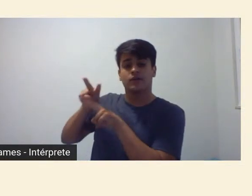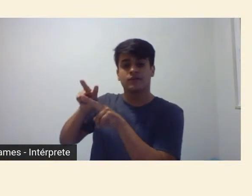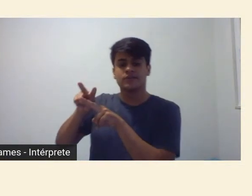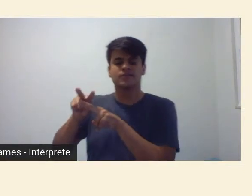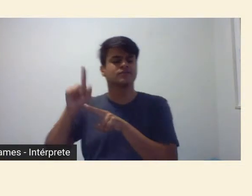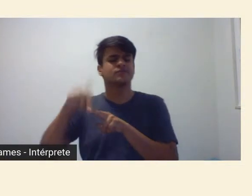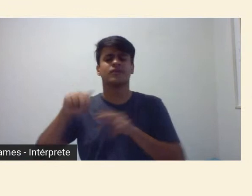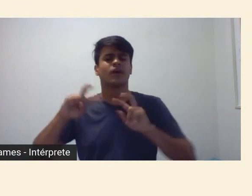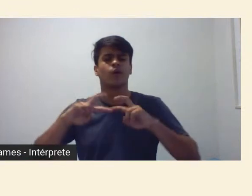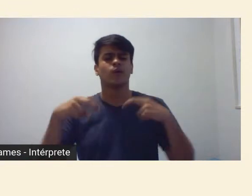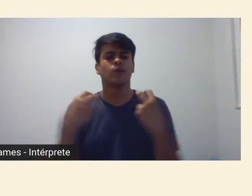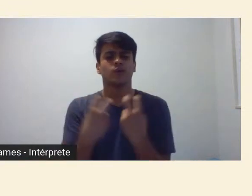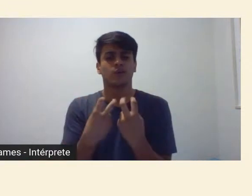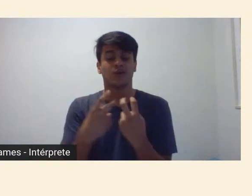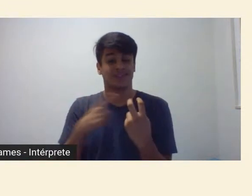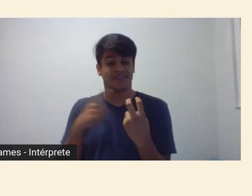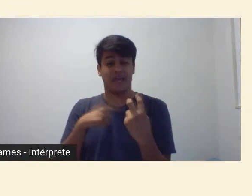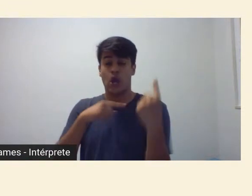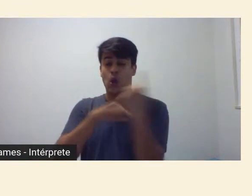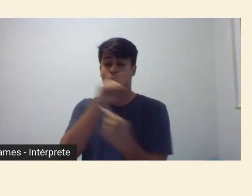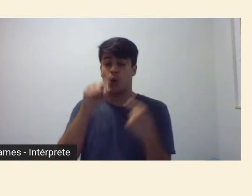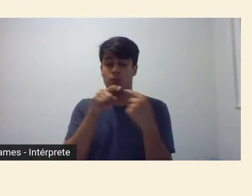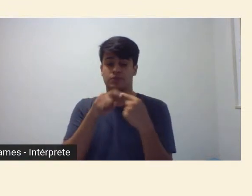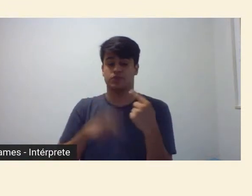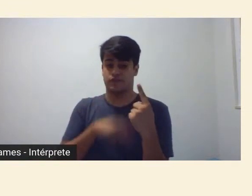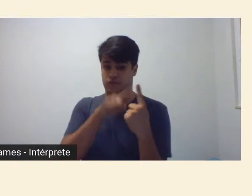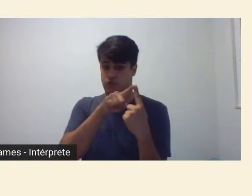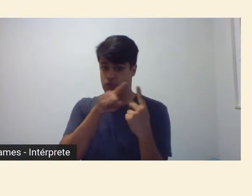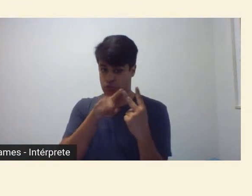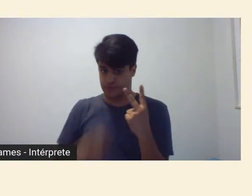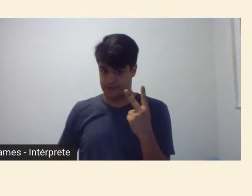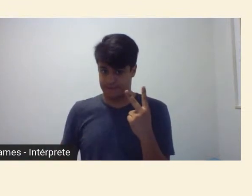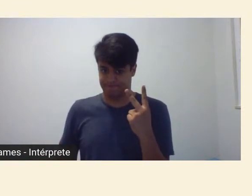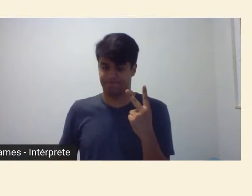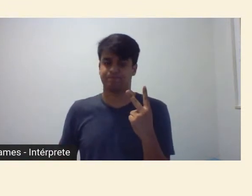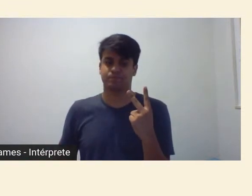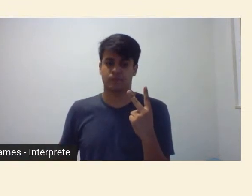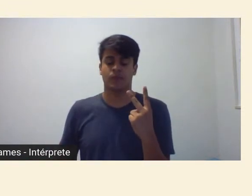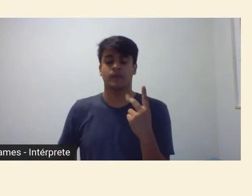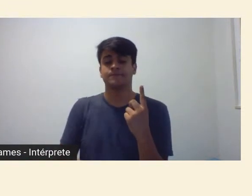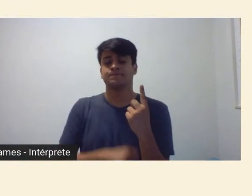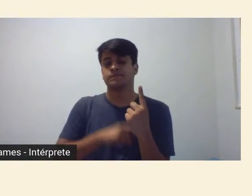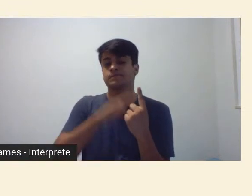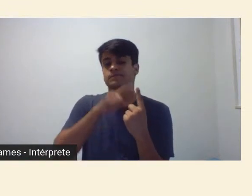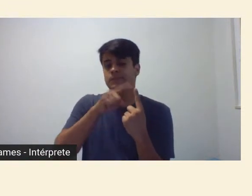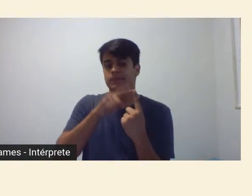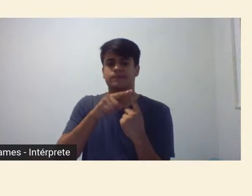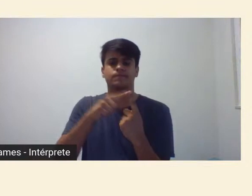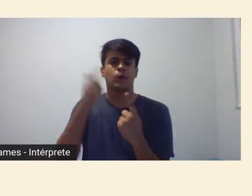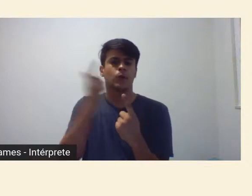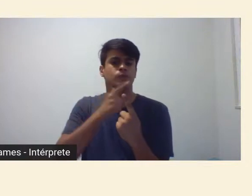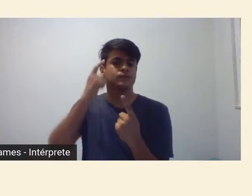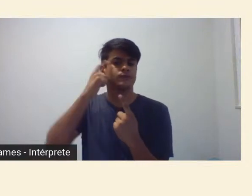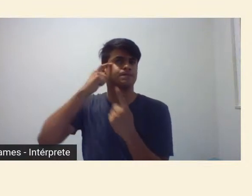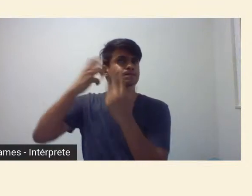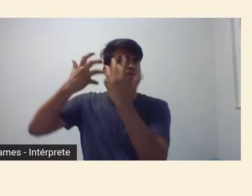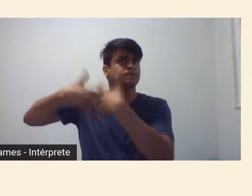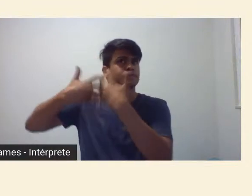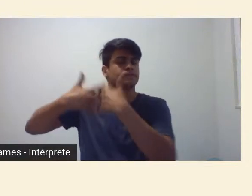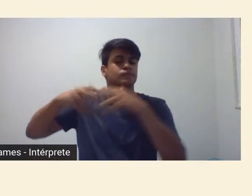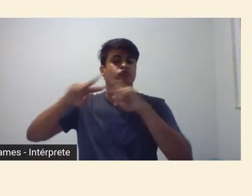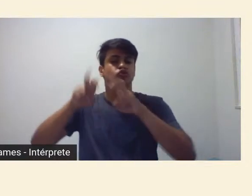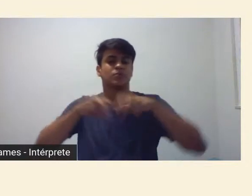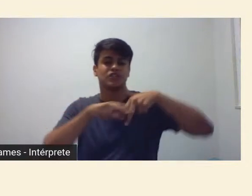pensada com dois objetivos, né, primeiro refletir sobre a questão de gênero, que durante